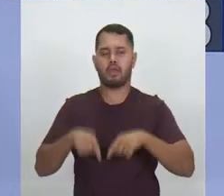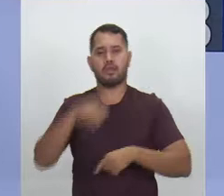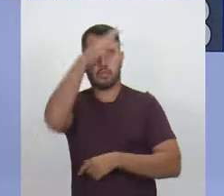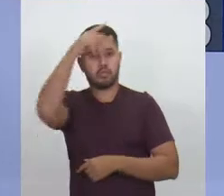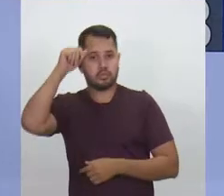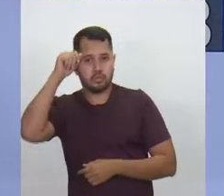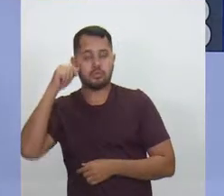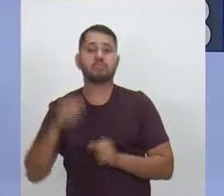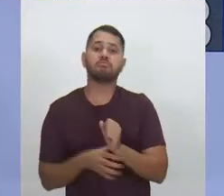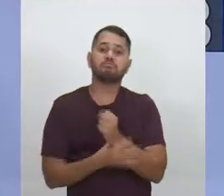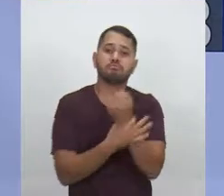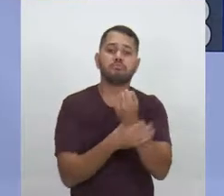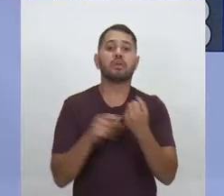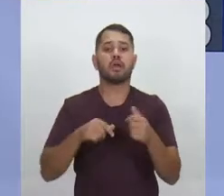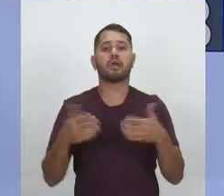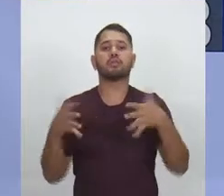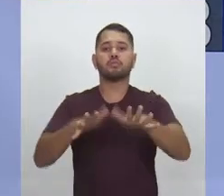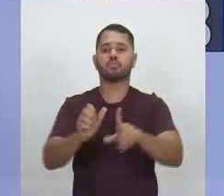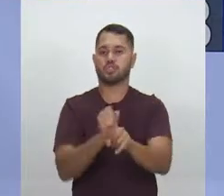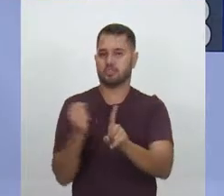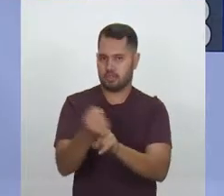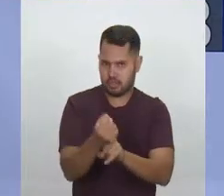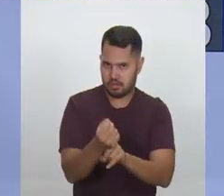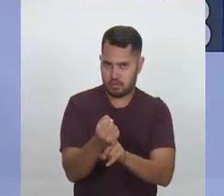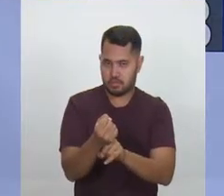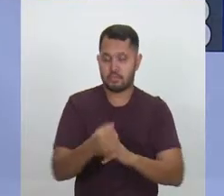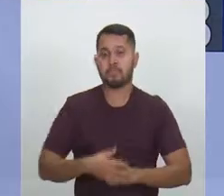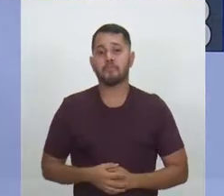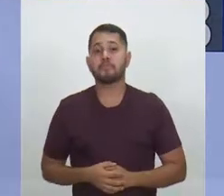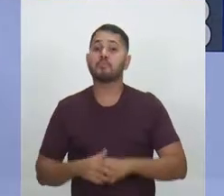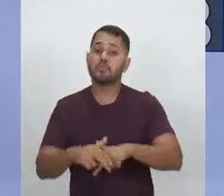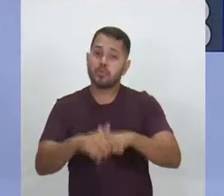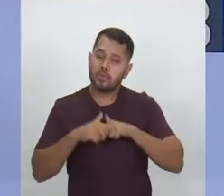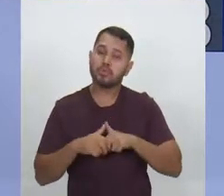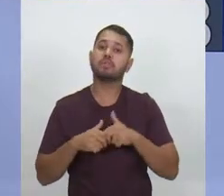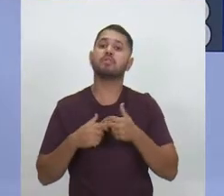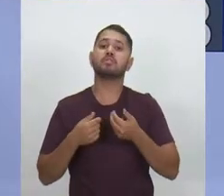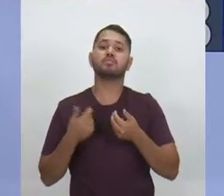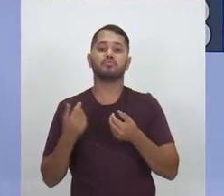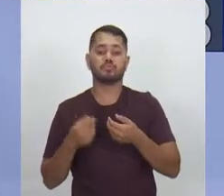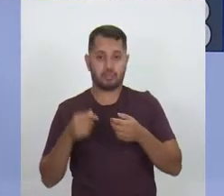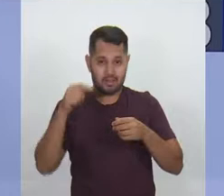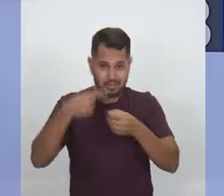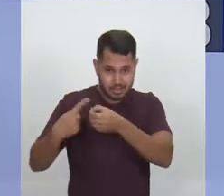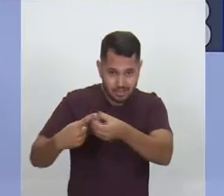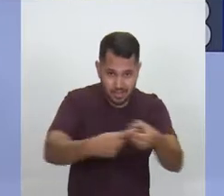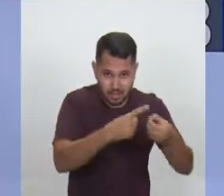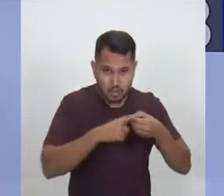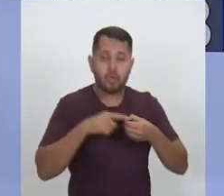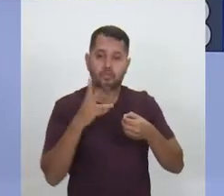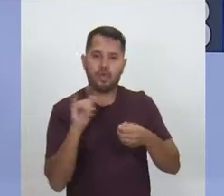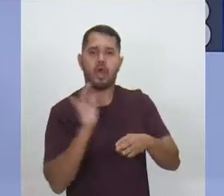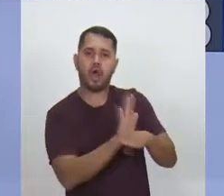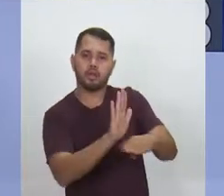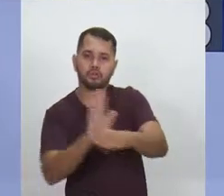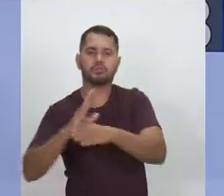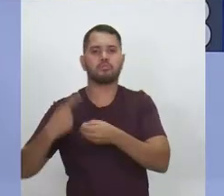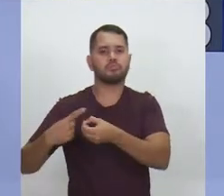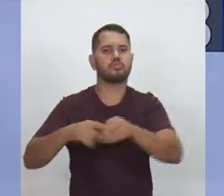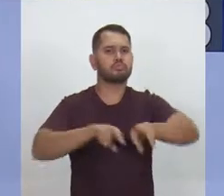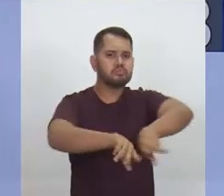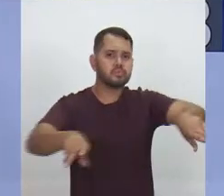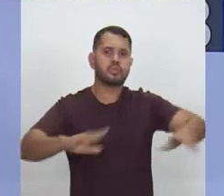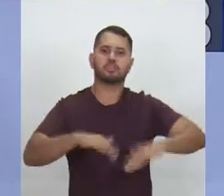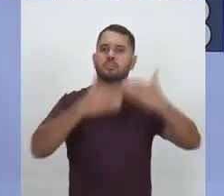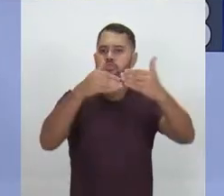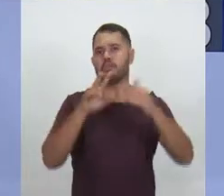que garanta inclusão social. Portanto, nós vamos levar o desenvolvimento para todos os municípios do Estado do Amazonas,